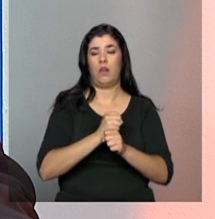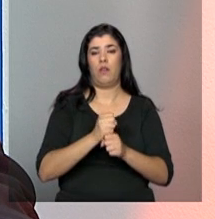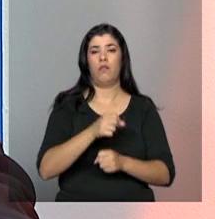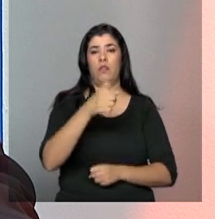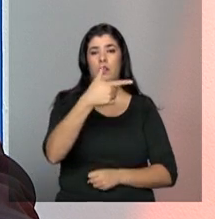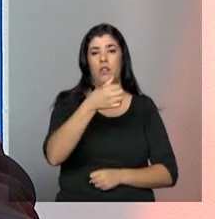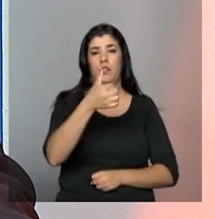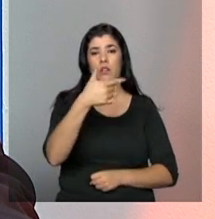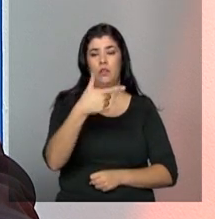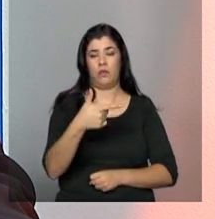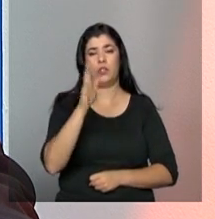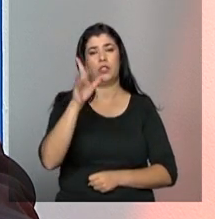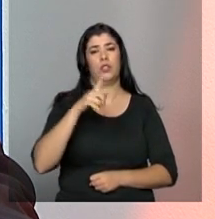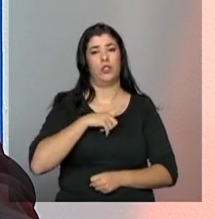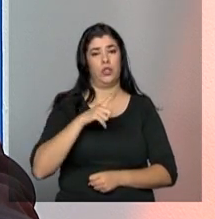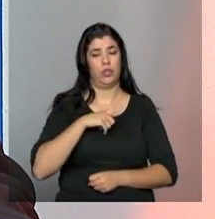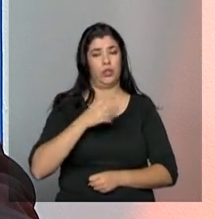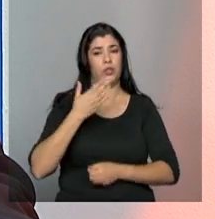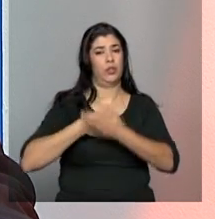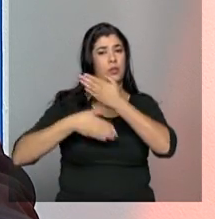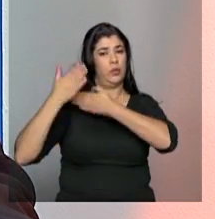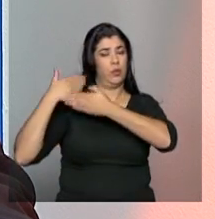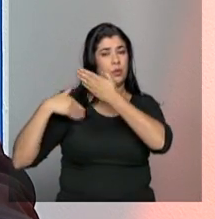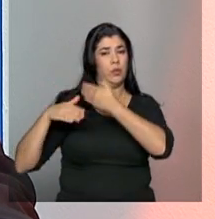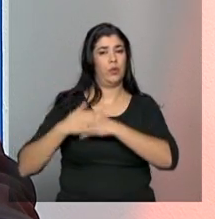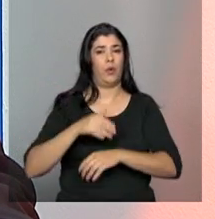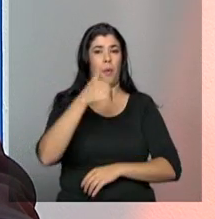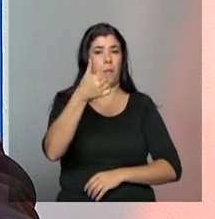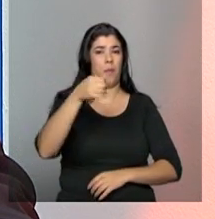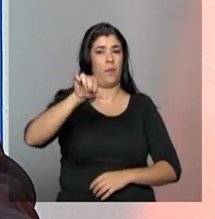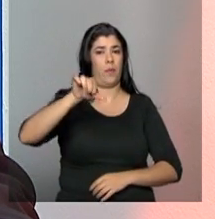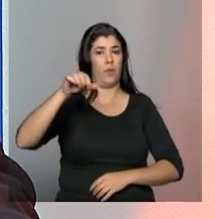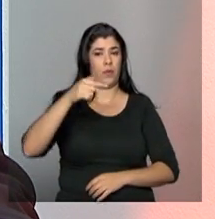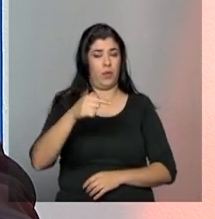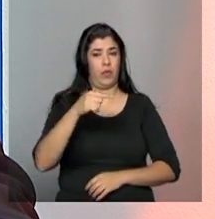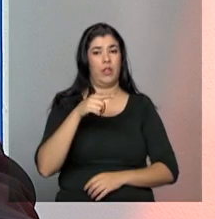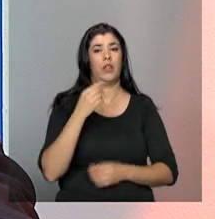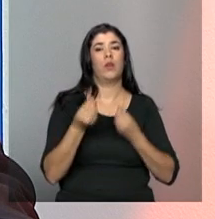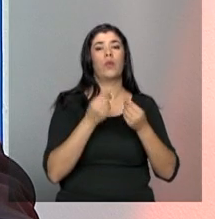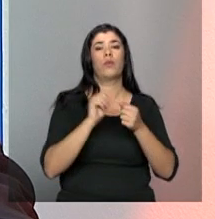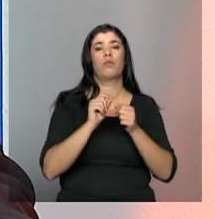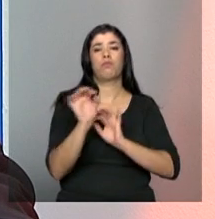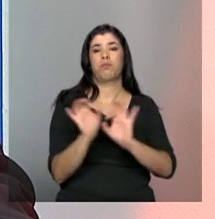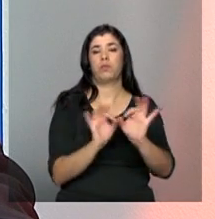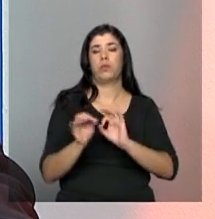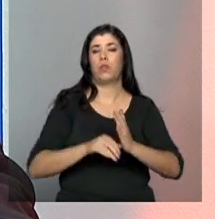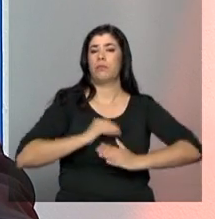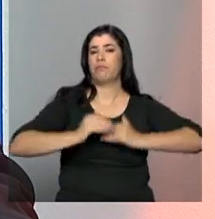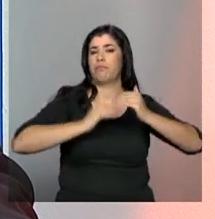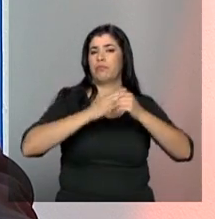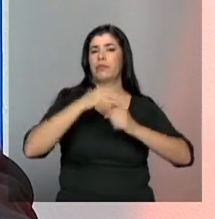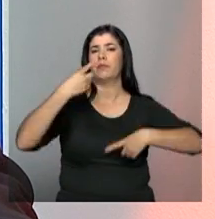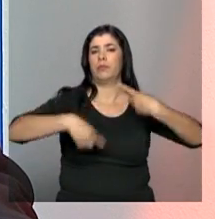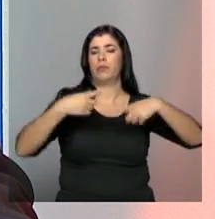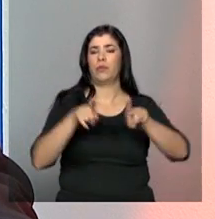na verdade, ela já existe desde 97, mas ela vem sendo editada conforme os avanços da política. E aí, de 2012,